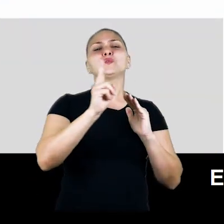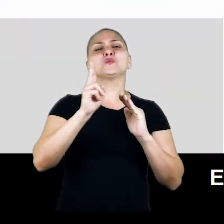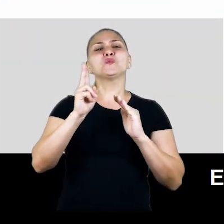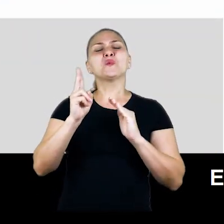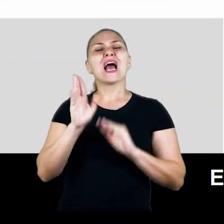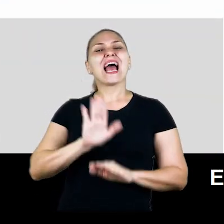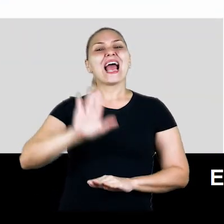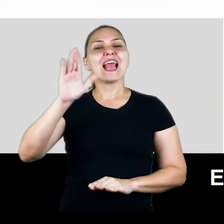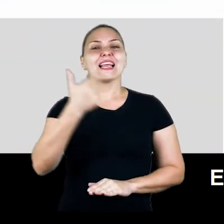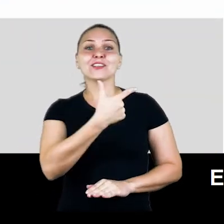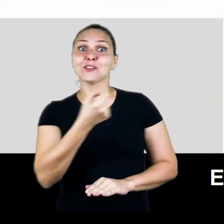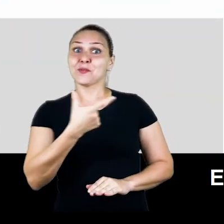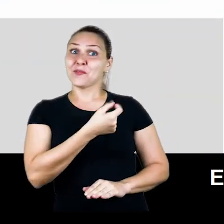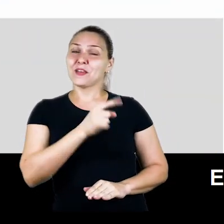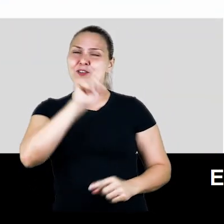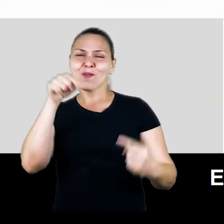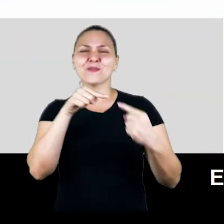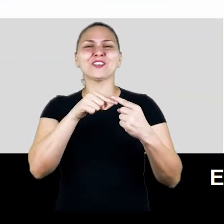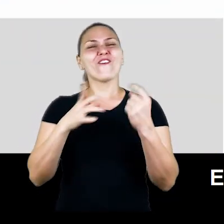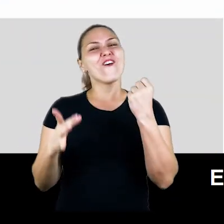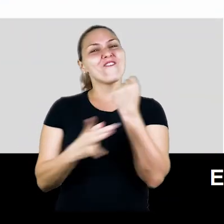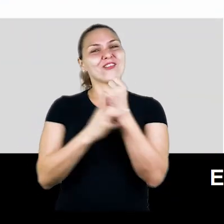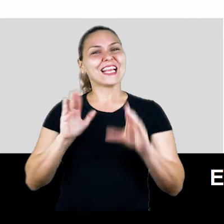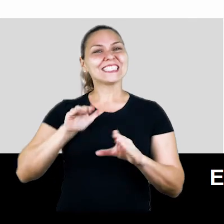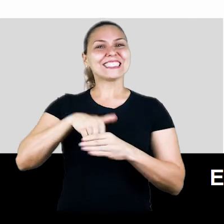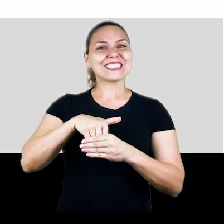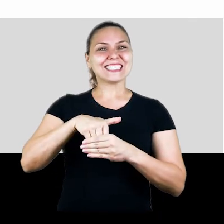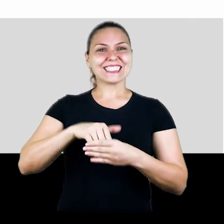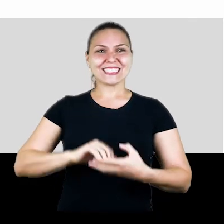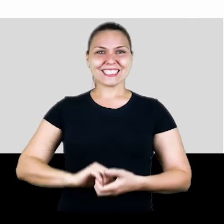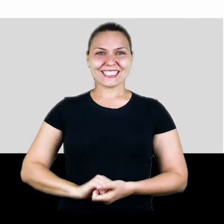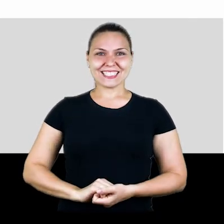Eleições 2020. Sua missão é votar com segurança.